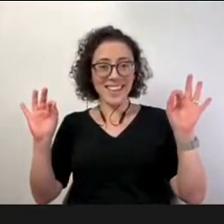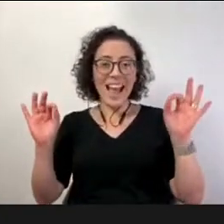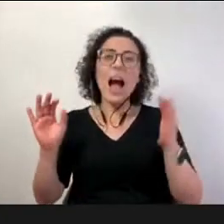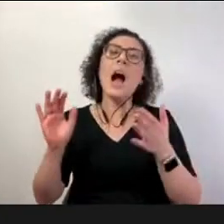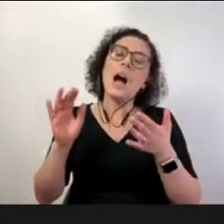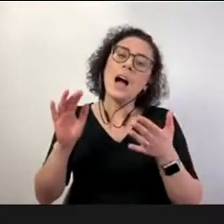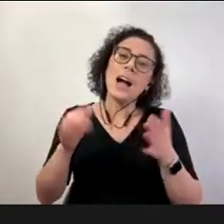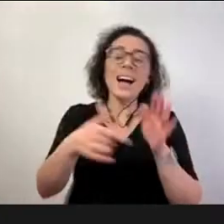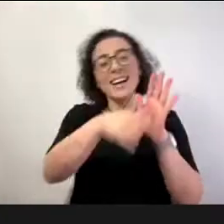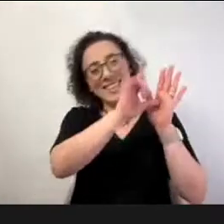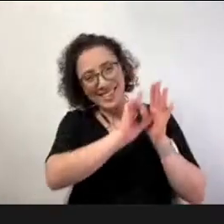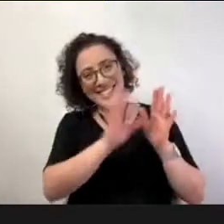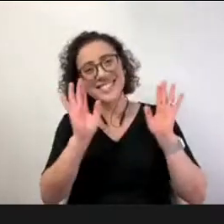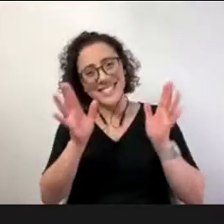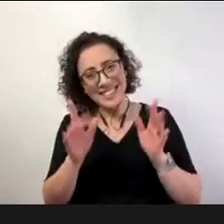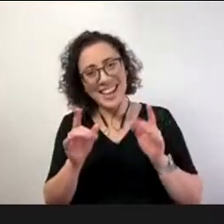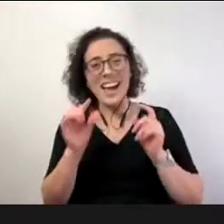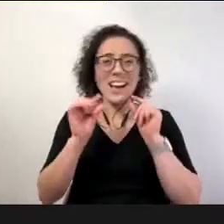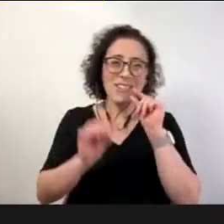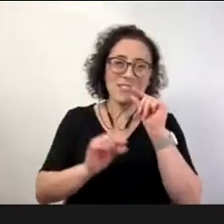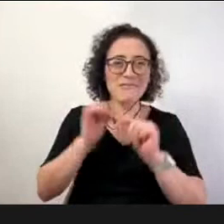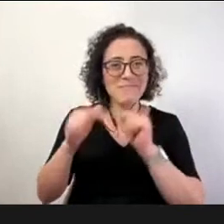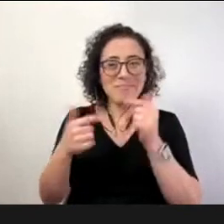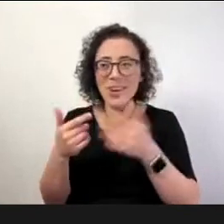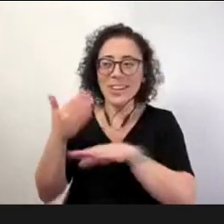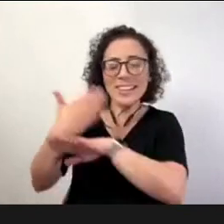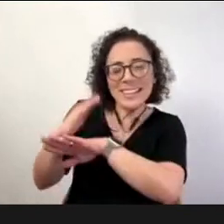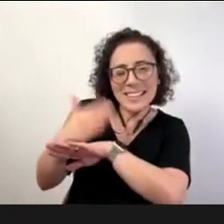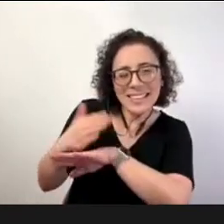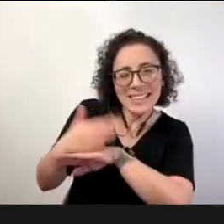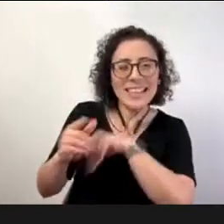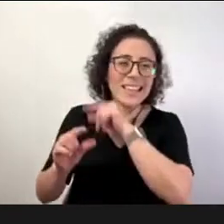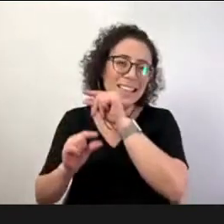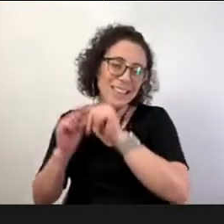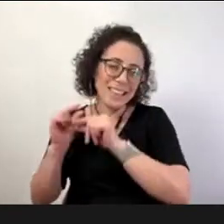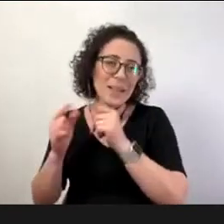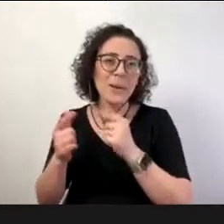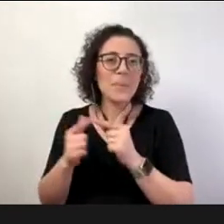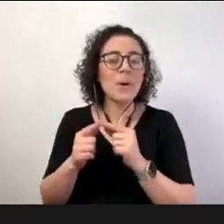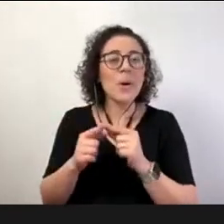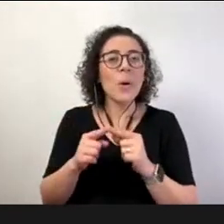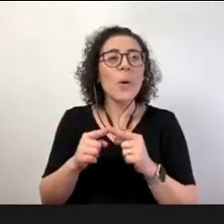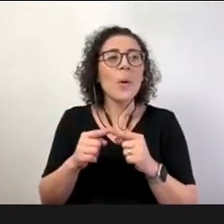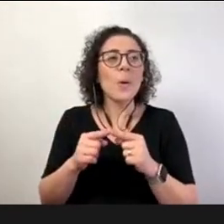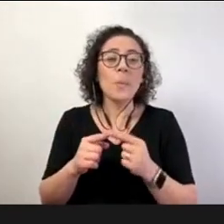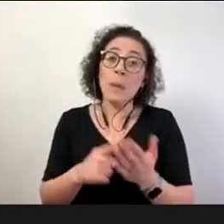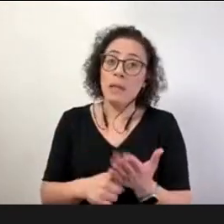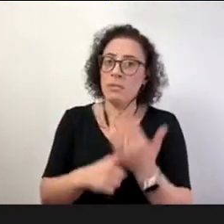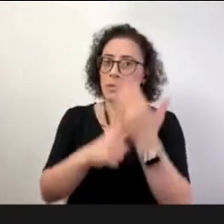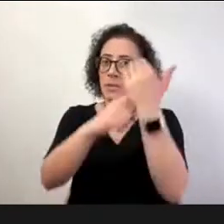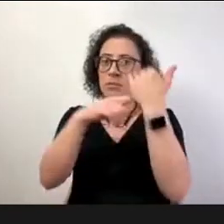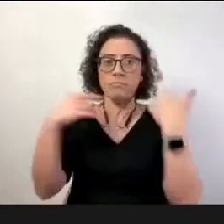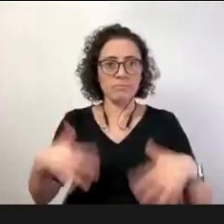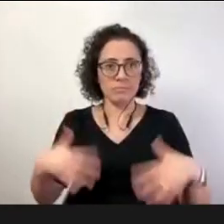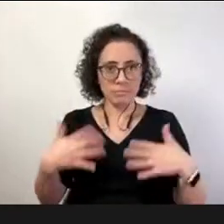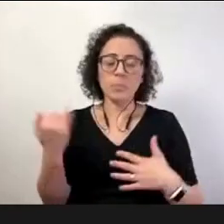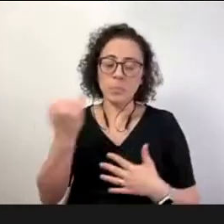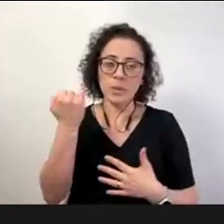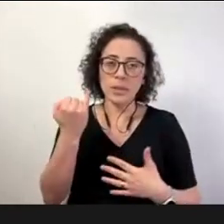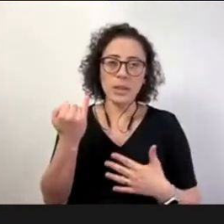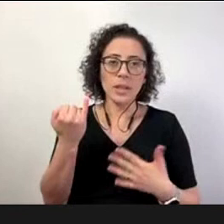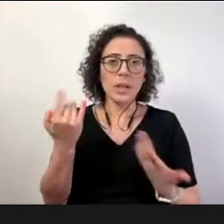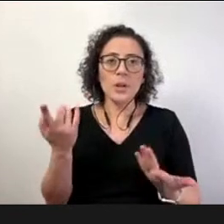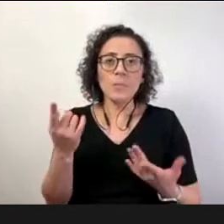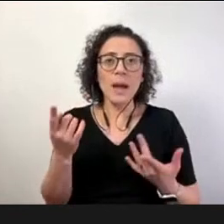tinha tecnologia sendo cada vez mais sendo considerada como importante para o processo formativo tinha a questão da